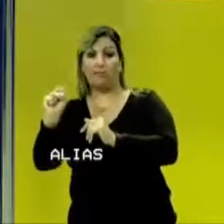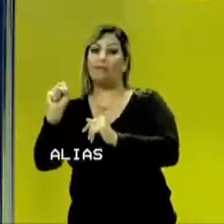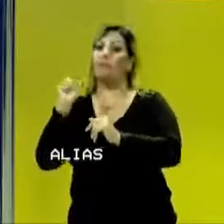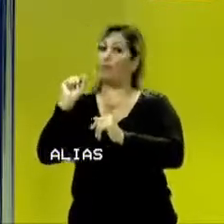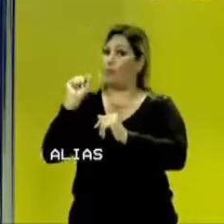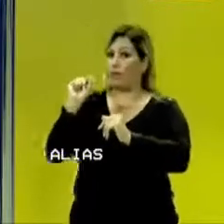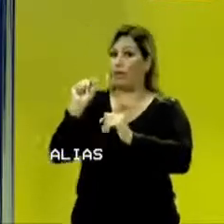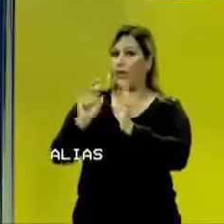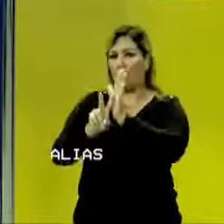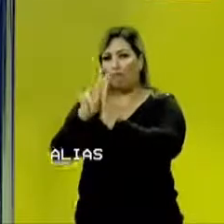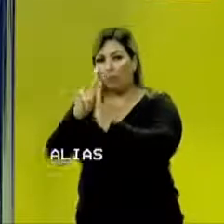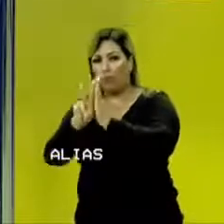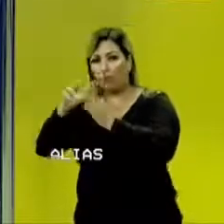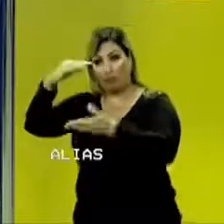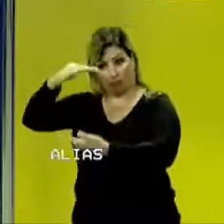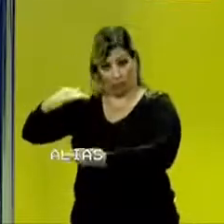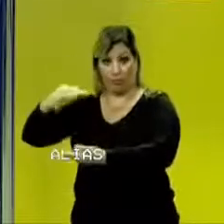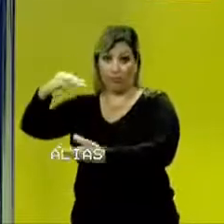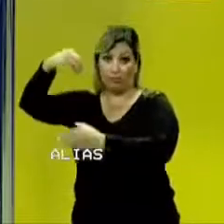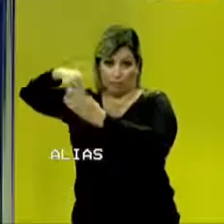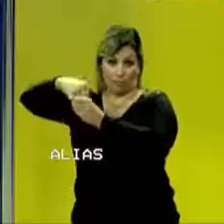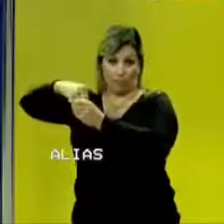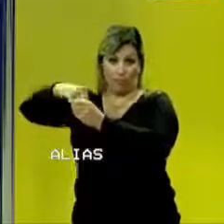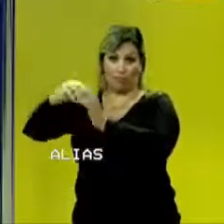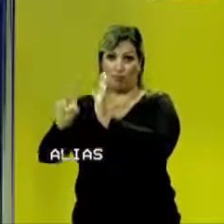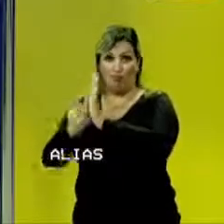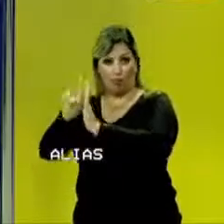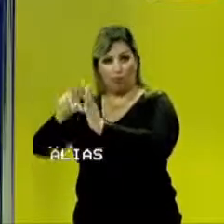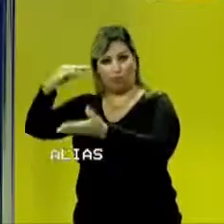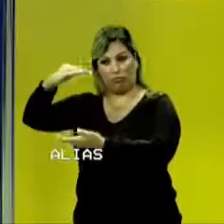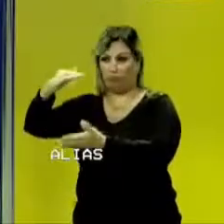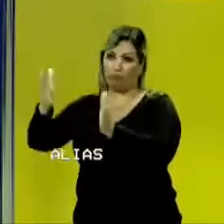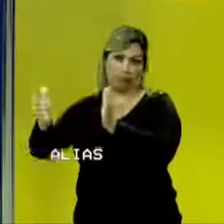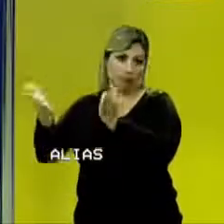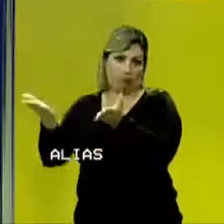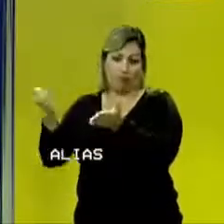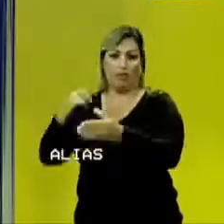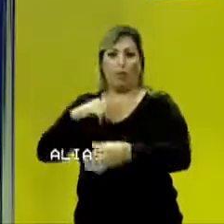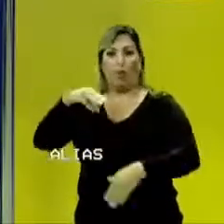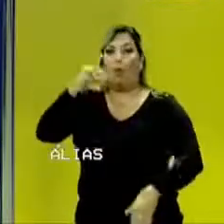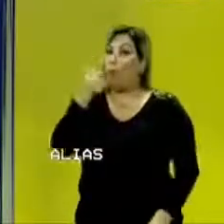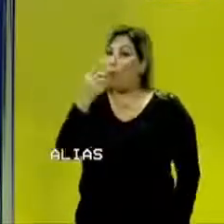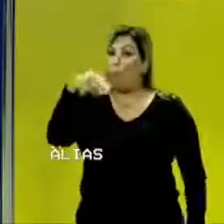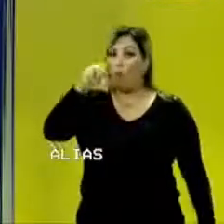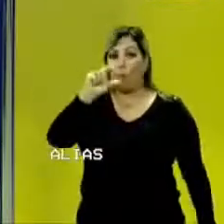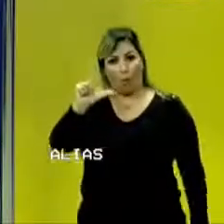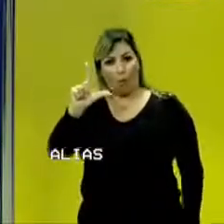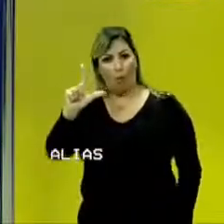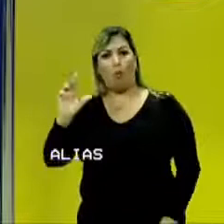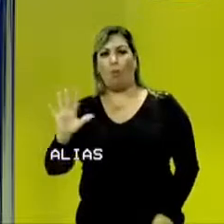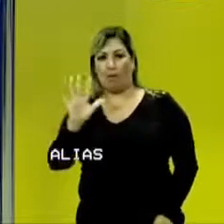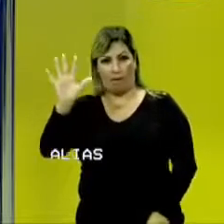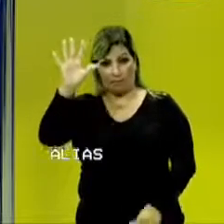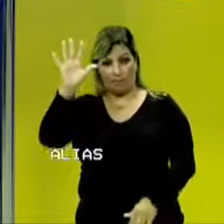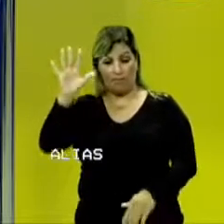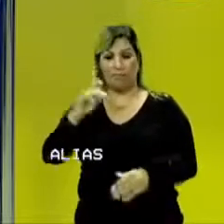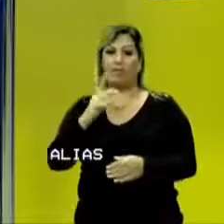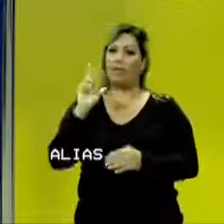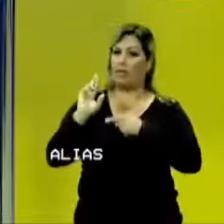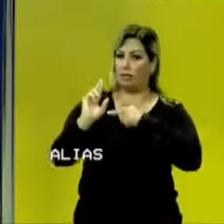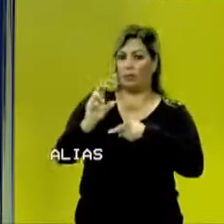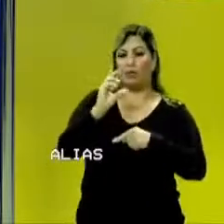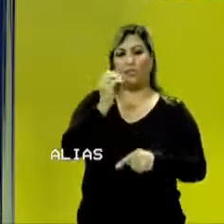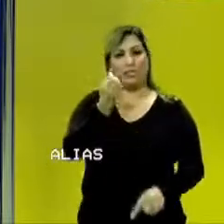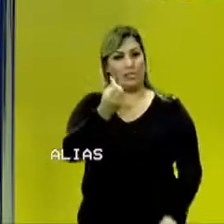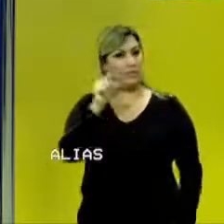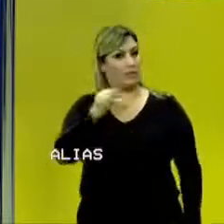é o volume do recipiente que o contém. Para se ter uma noção, um mol de gás, um mol, apenas um mol, que corresponde a